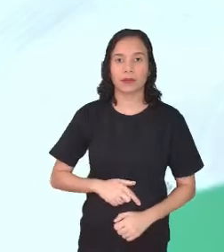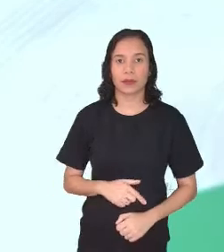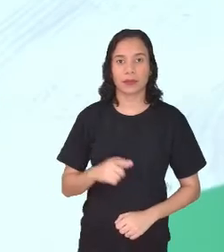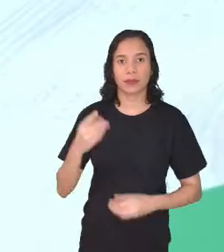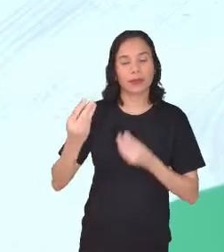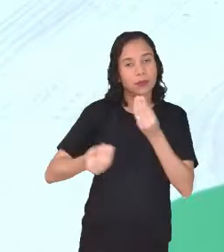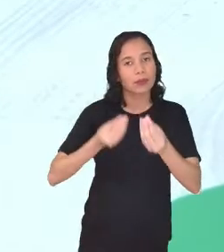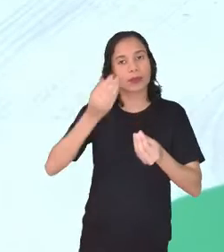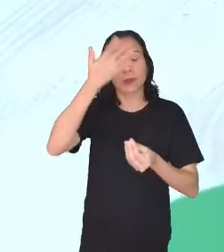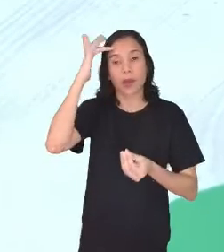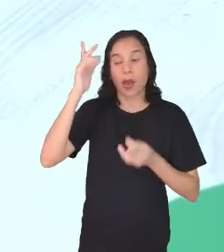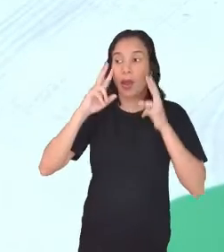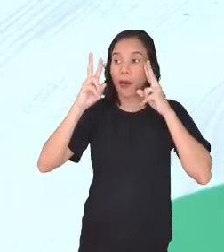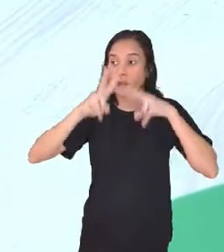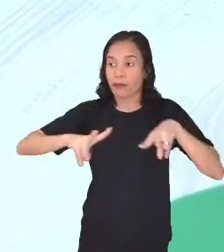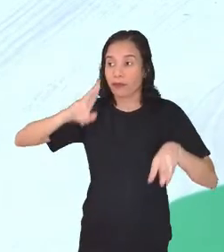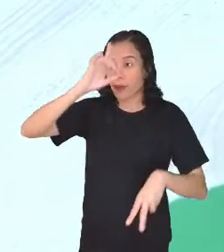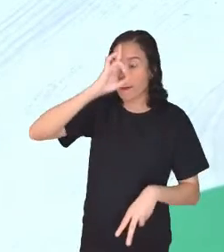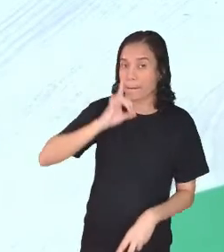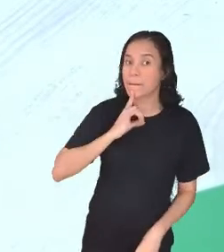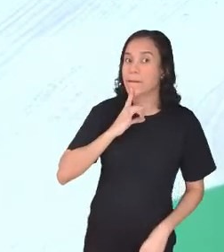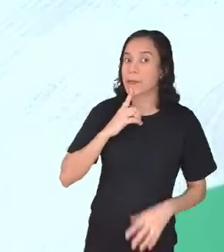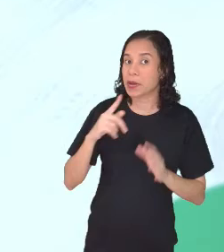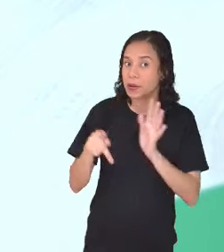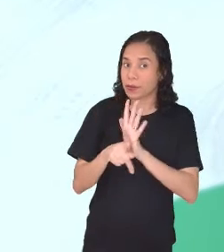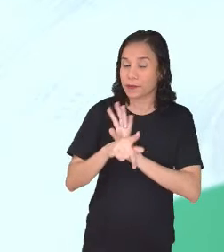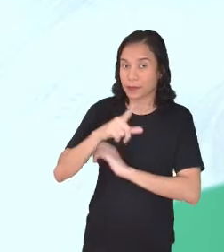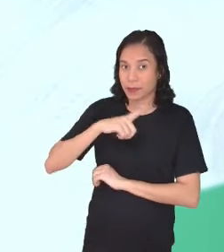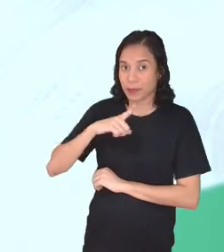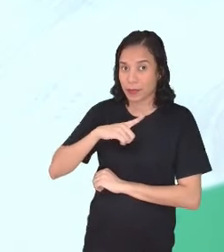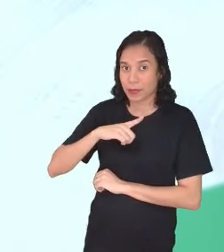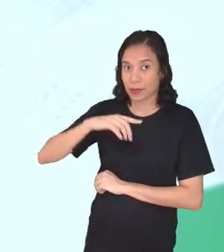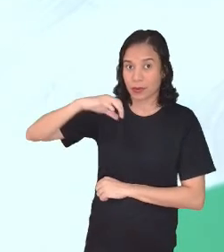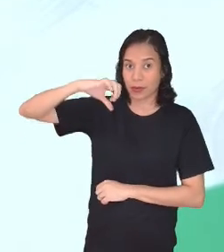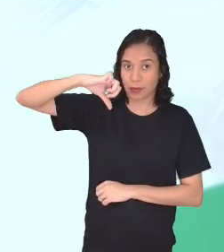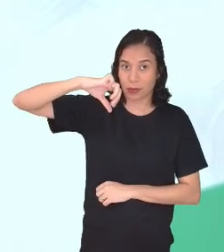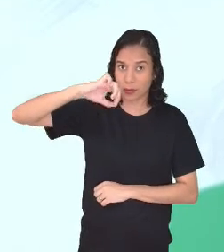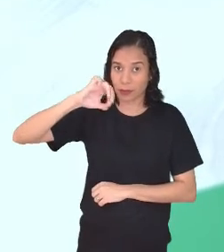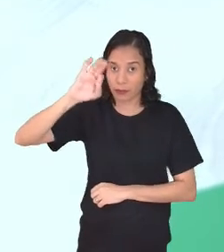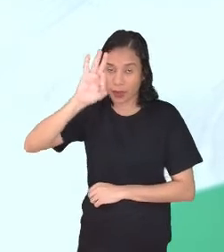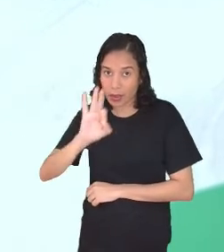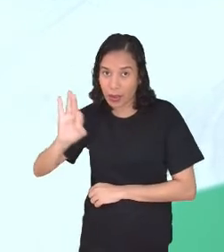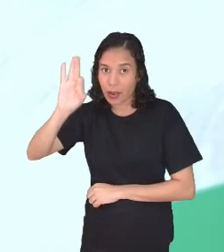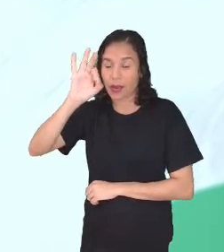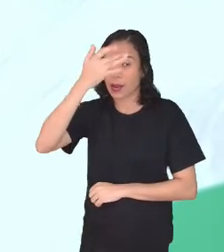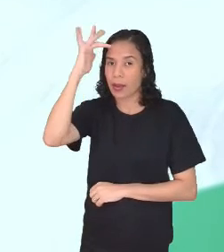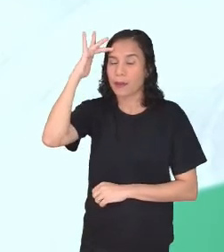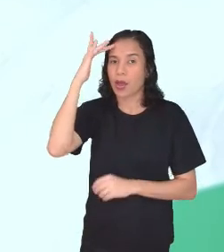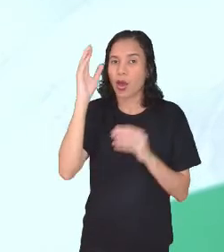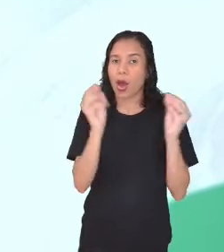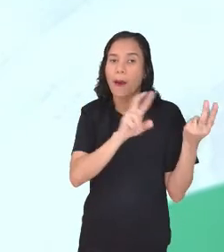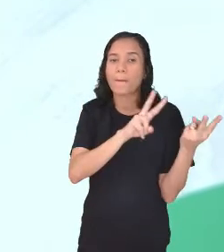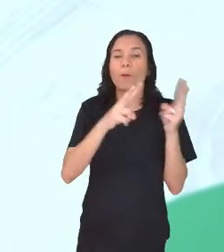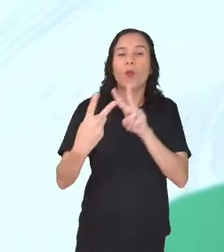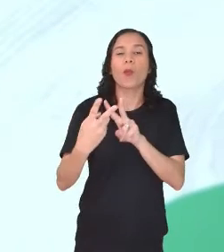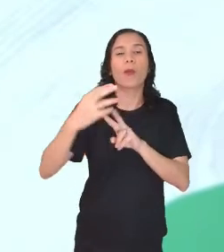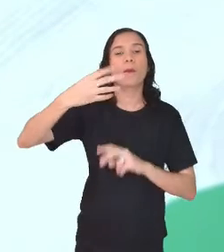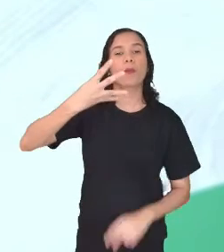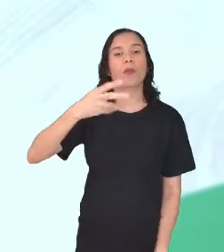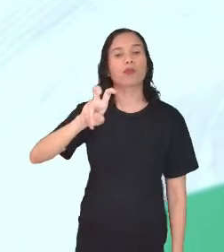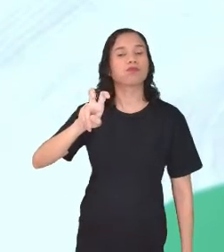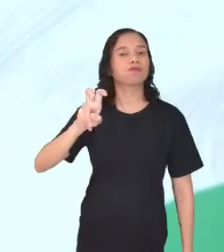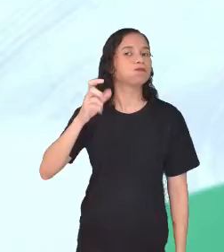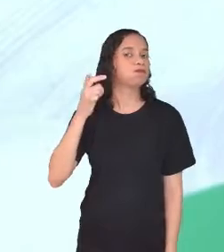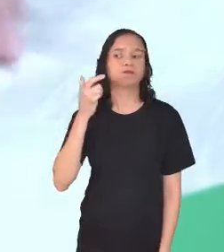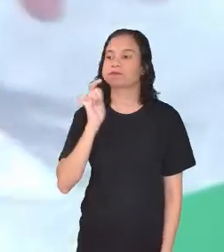Quando você vê o amarelo, tá aqui. O amarelo tá noventa. Quando você bota o quarenta e cinco, não